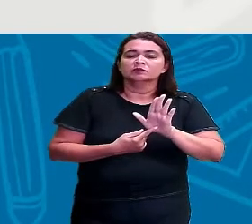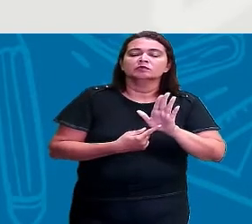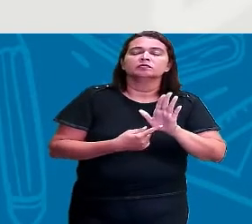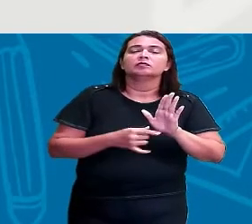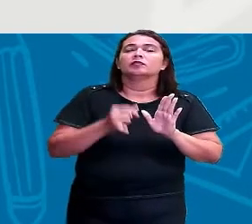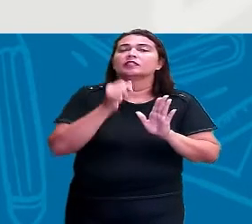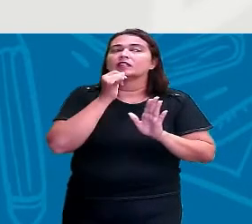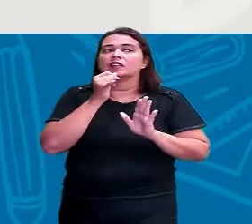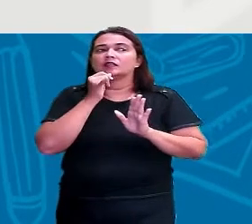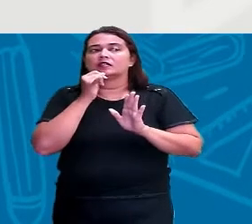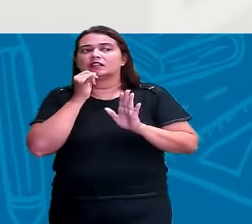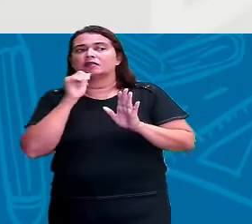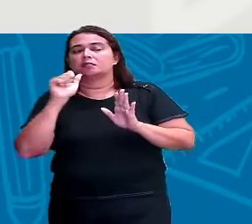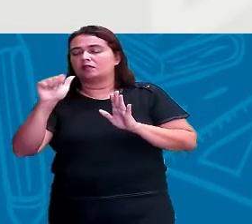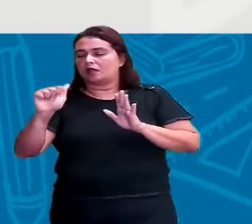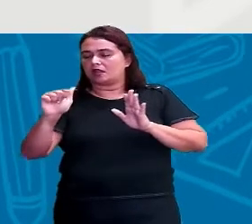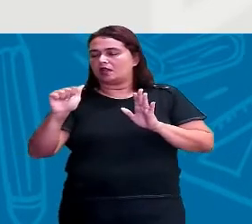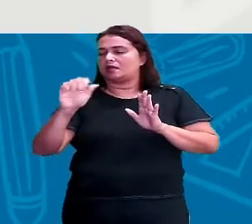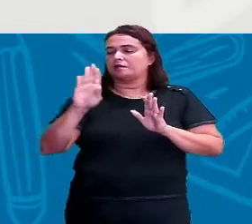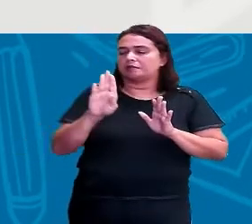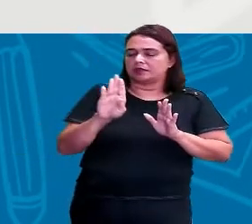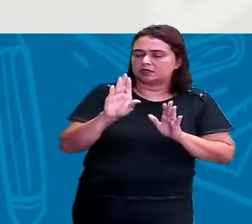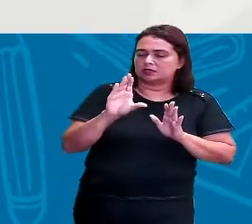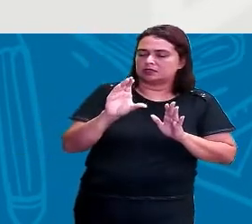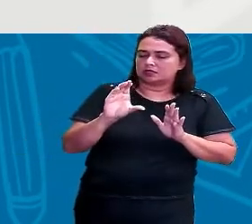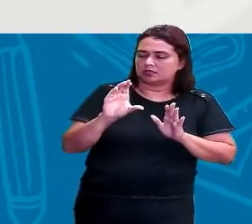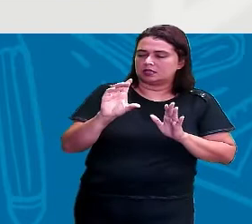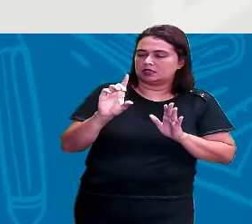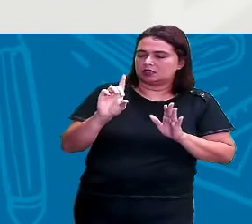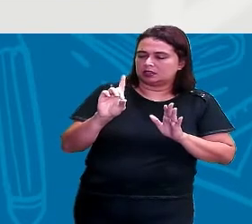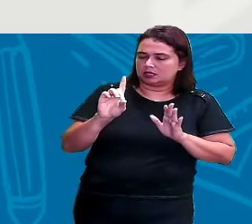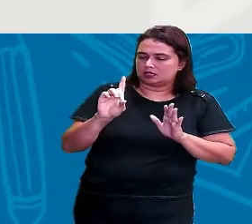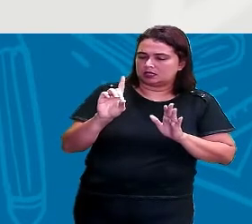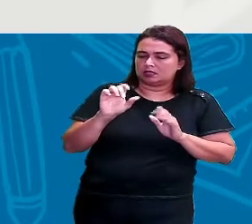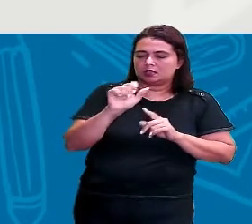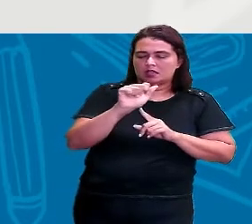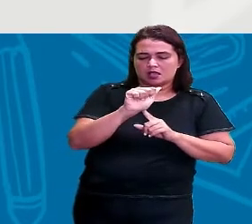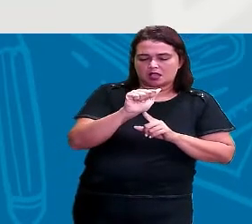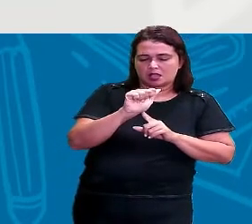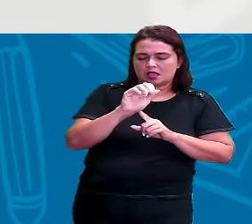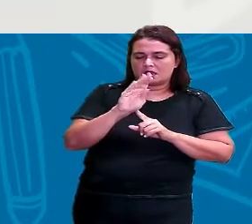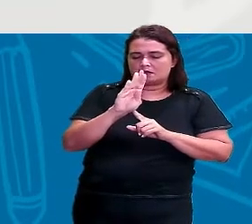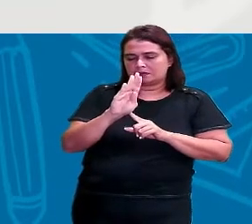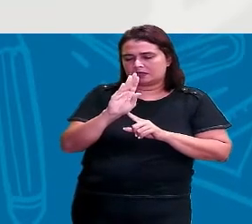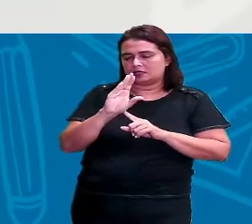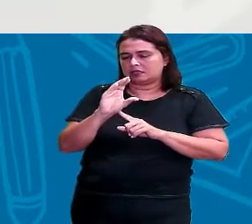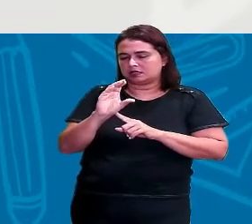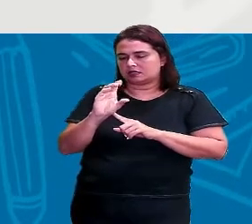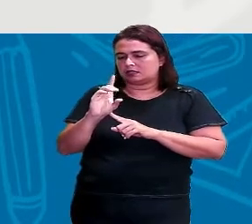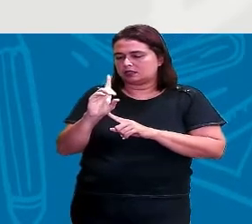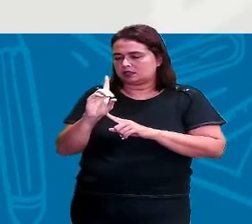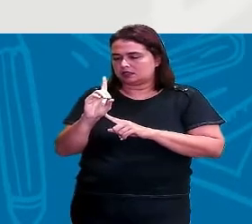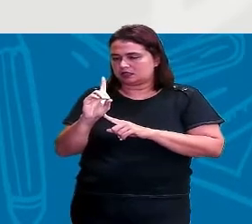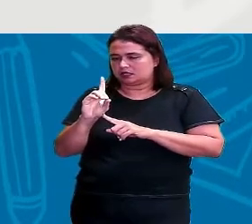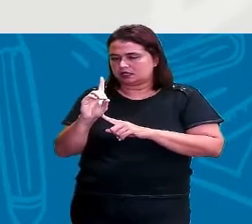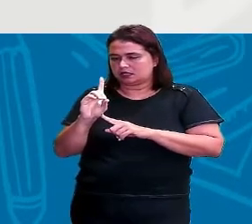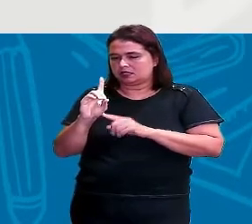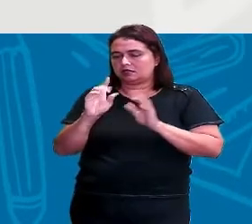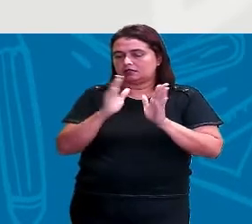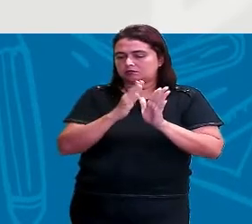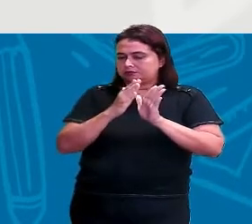gente colocou A, B, C, D, a ordem do alfabeto é nessa sequência.